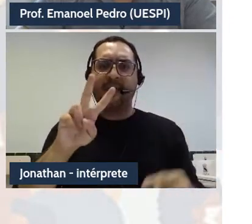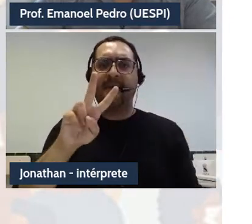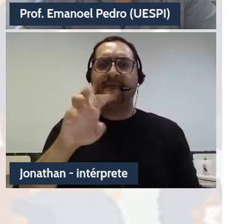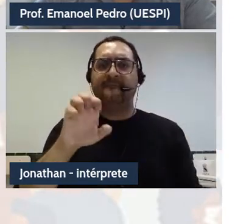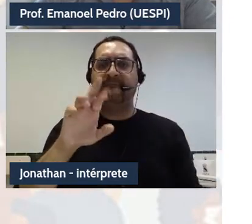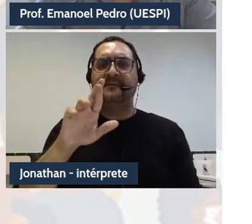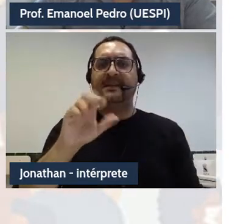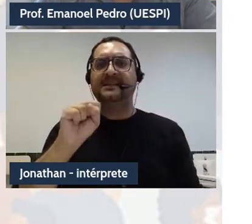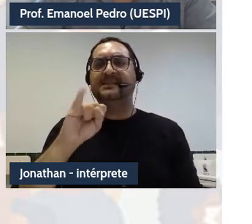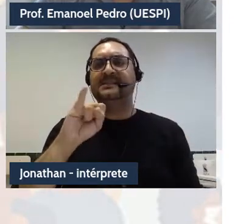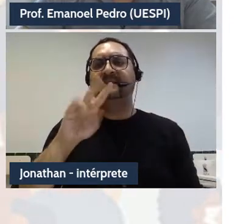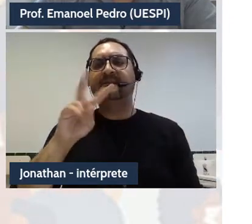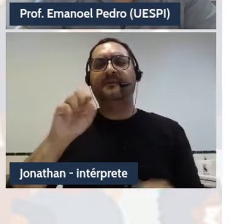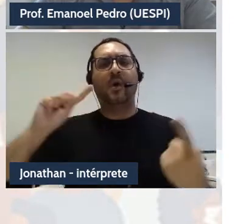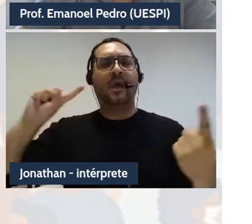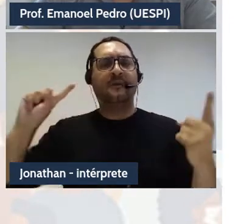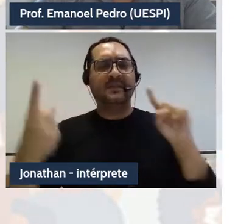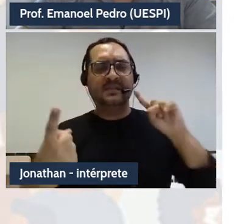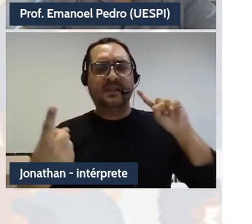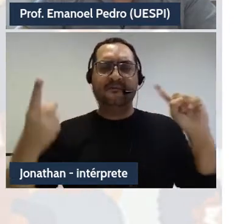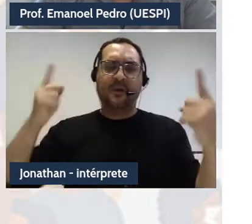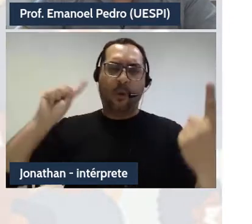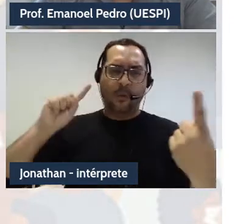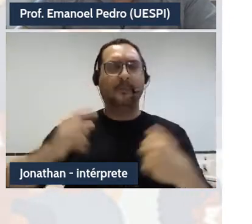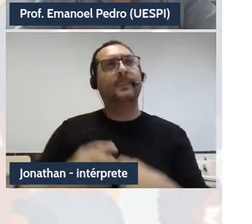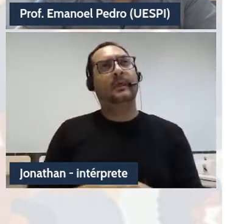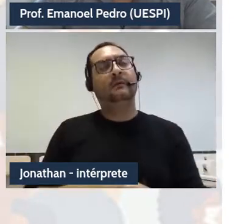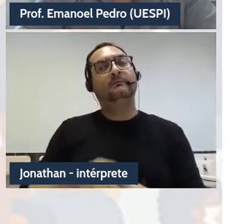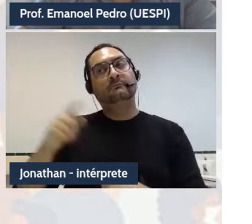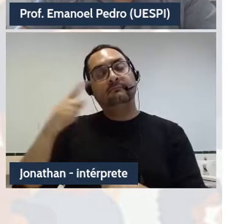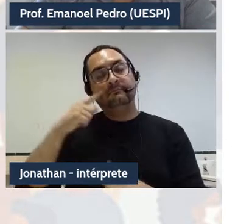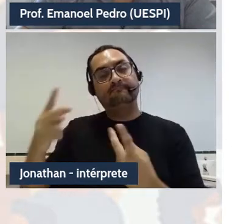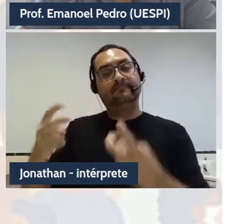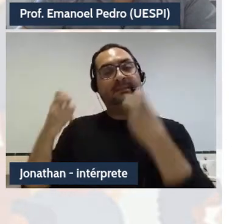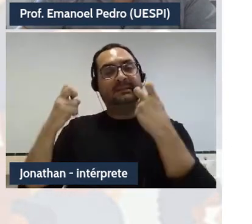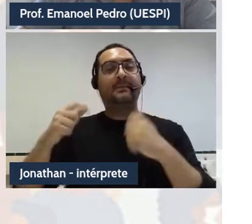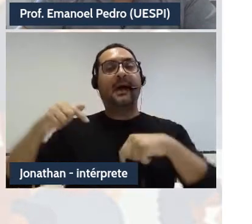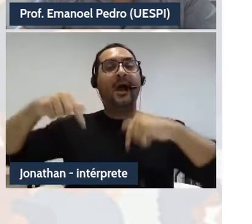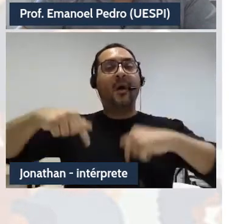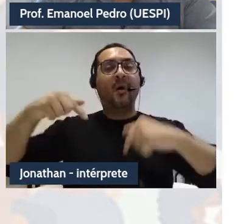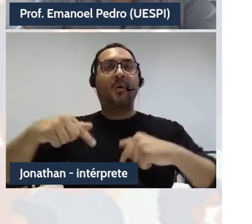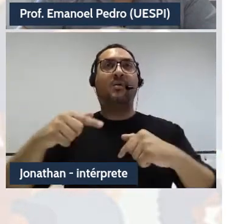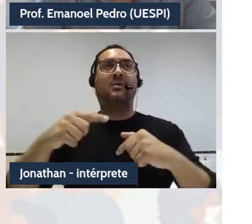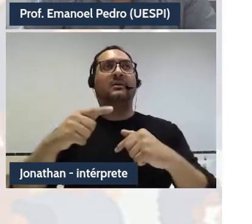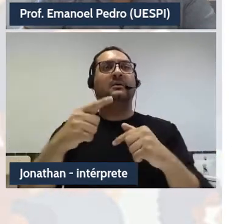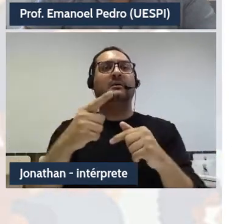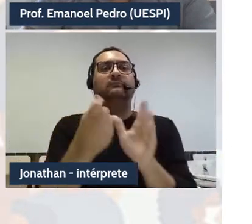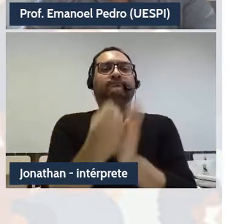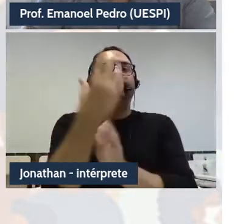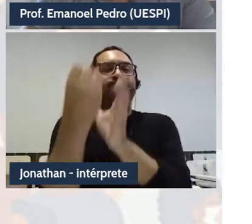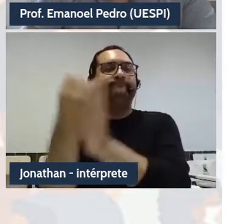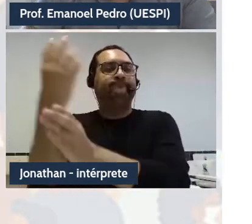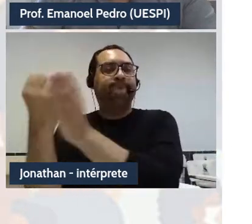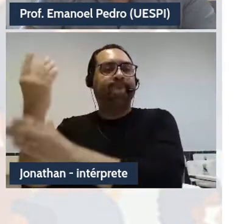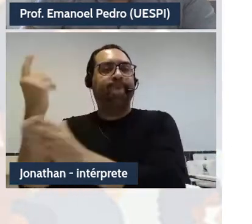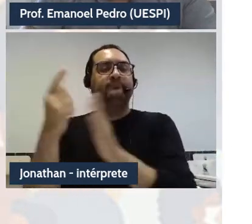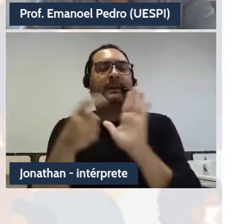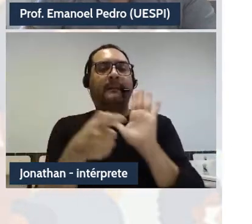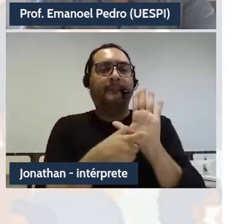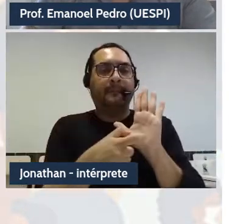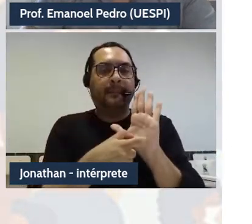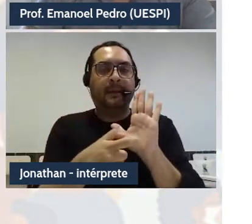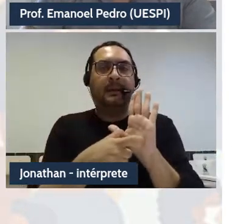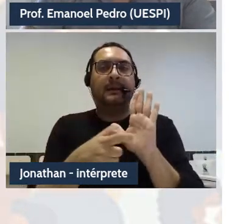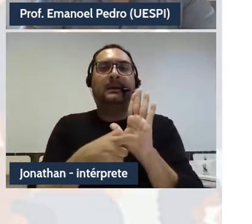considerações sobre o estágio atual do desenvolvimento de programas de aprendizagem de